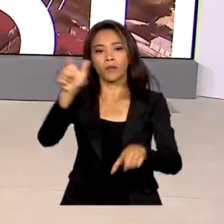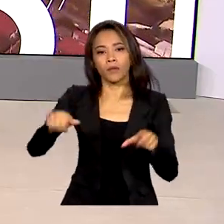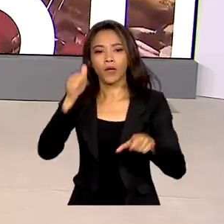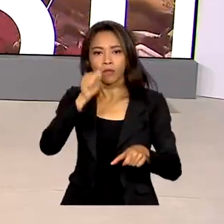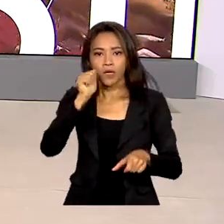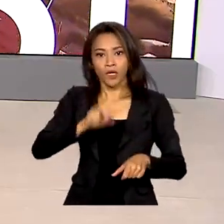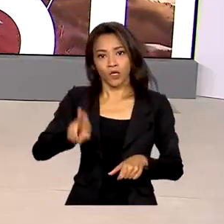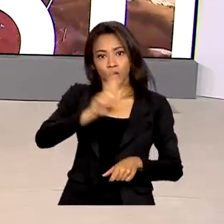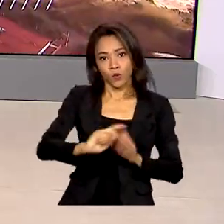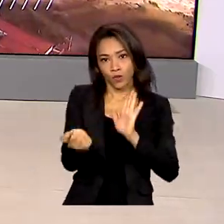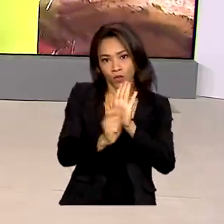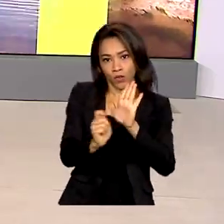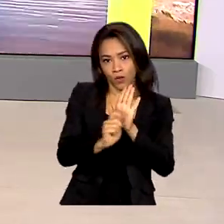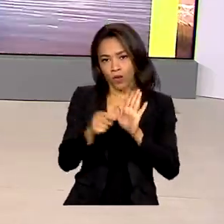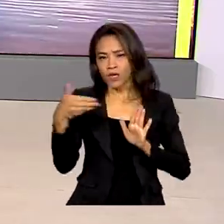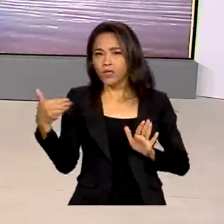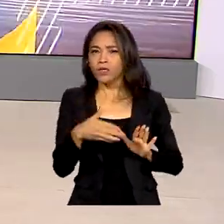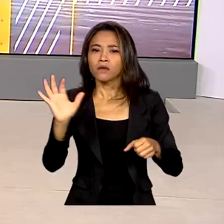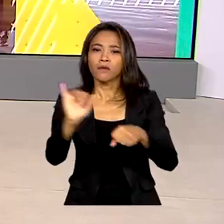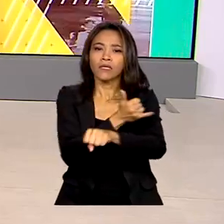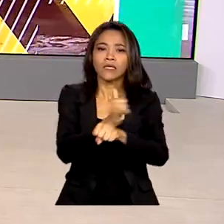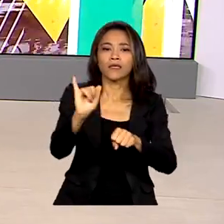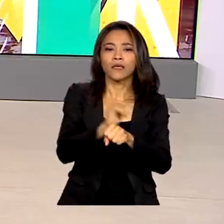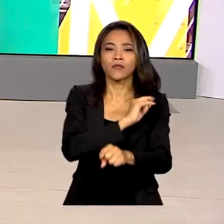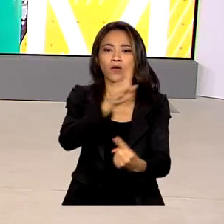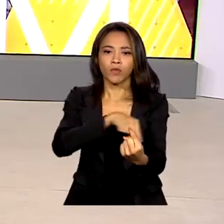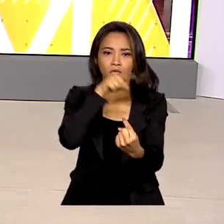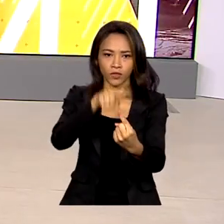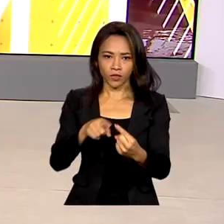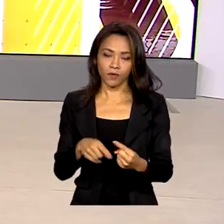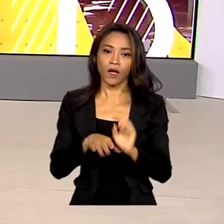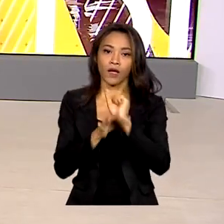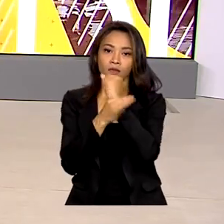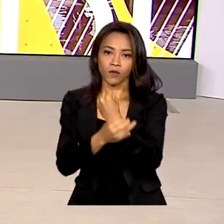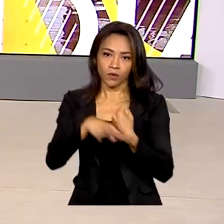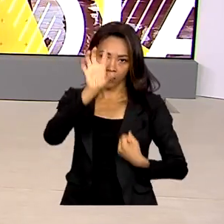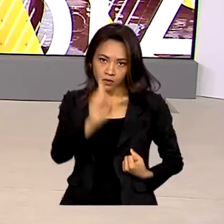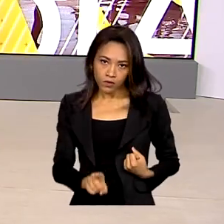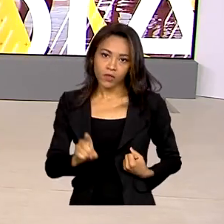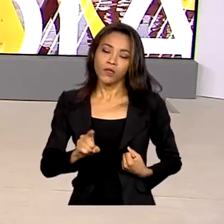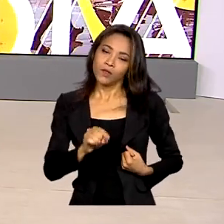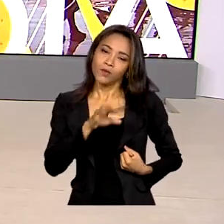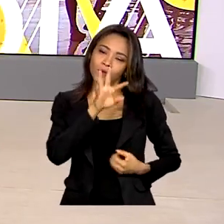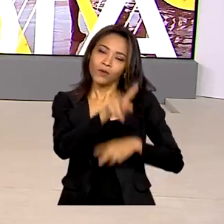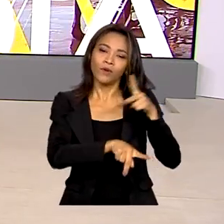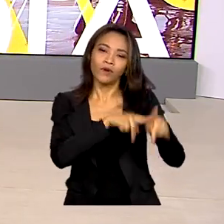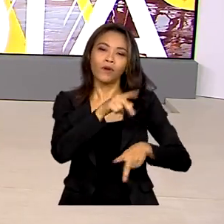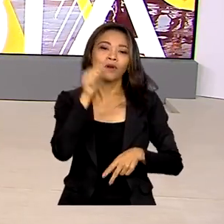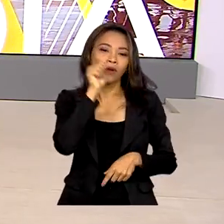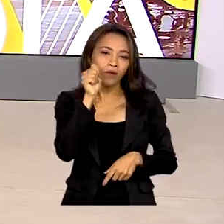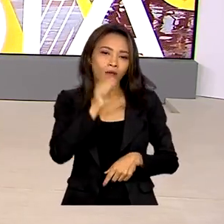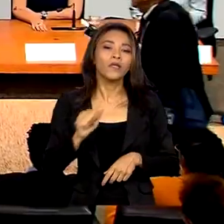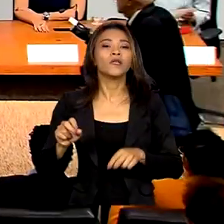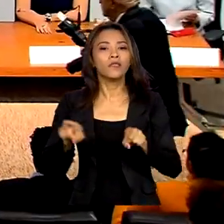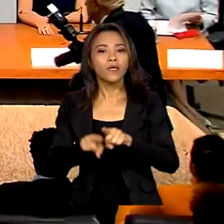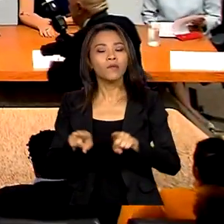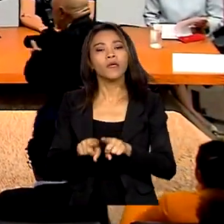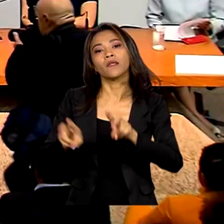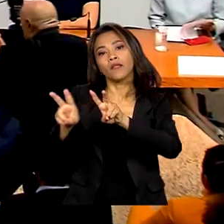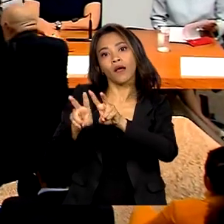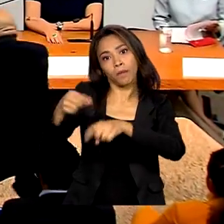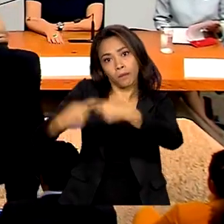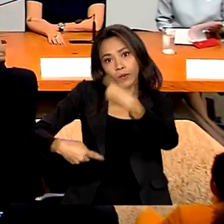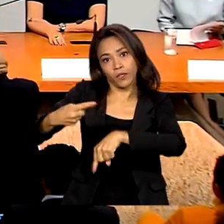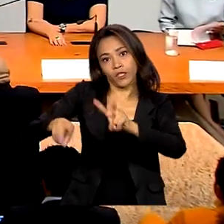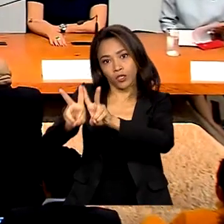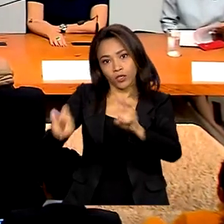iniciativa faz parte de uma estratégia para efetivar os direitos do público feminino na política nacional sobre drogas. O ministro